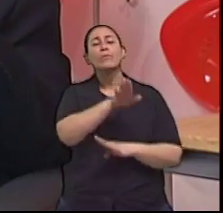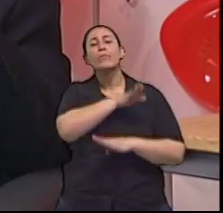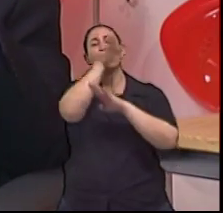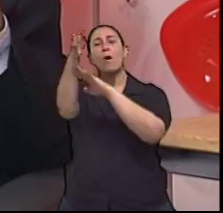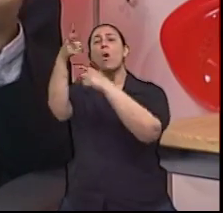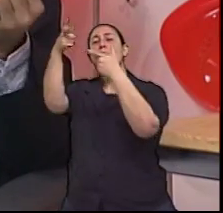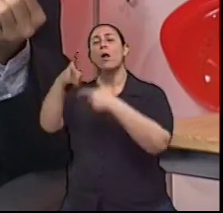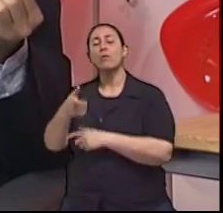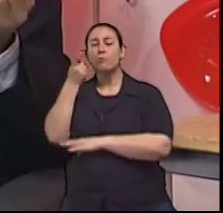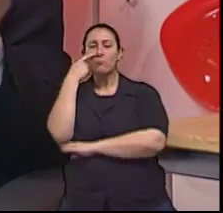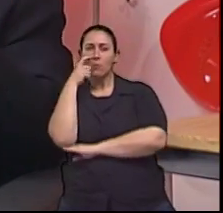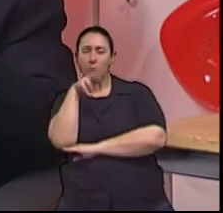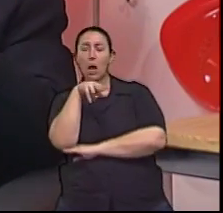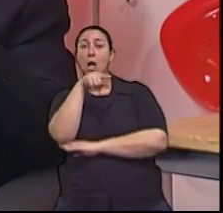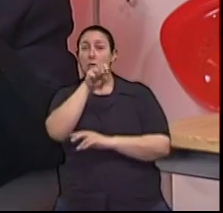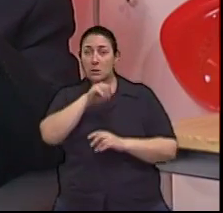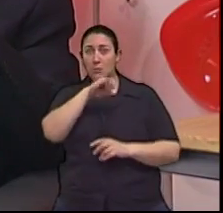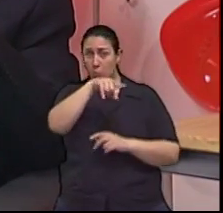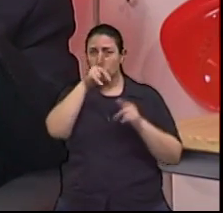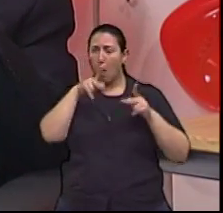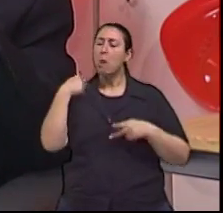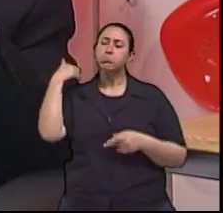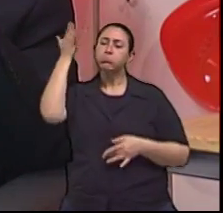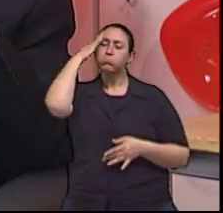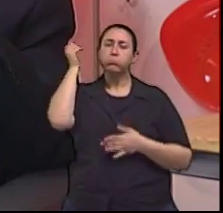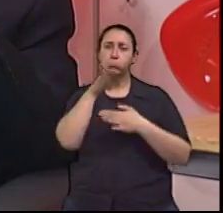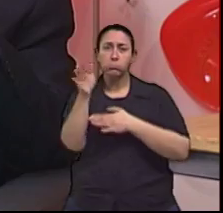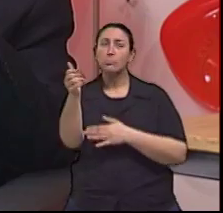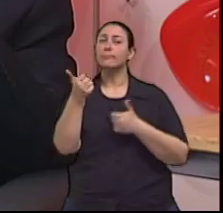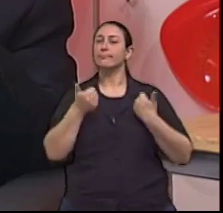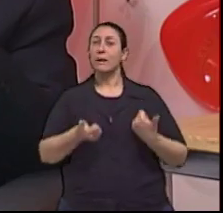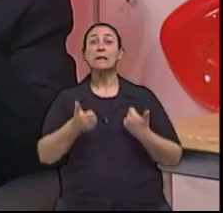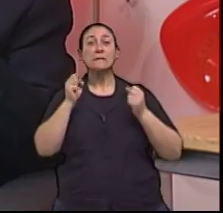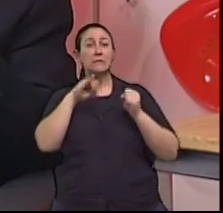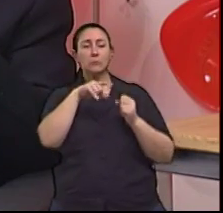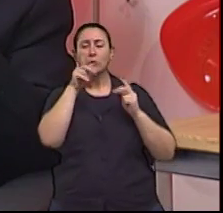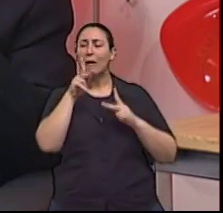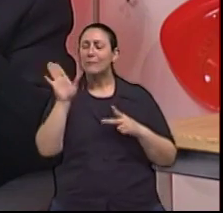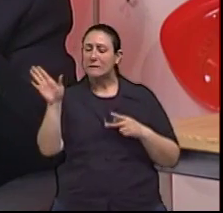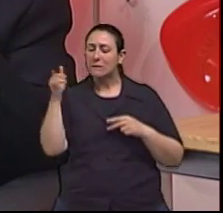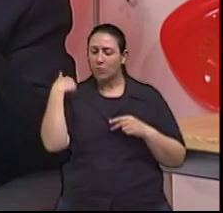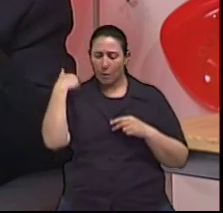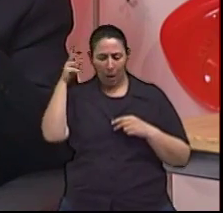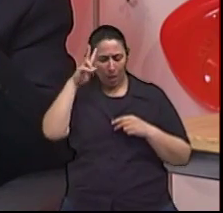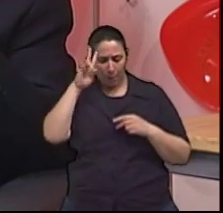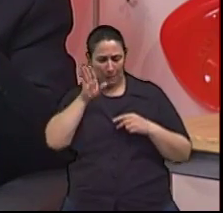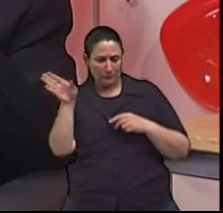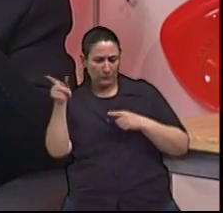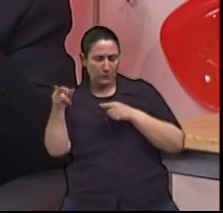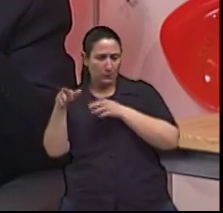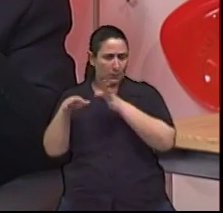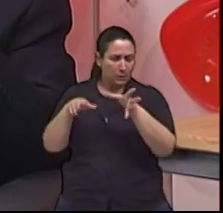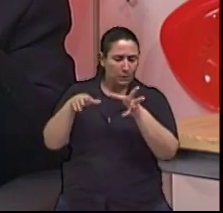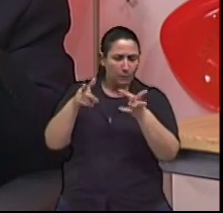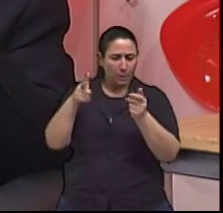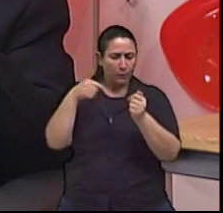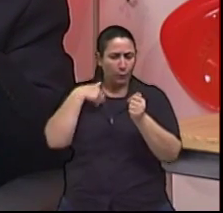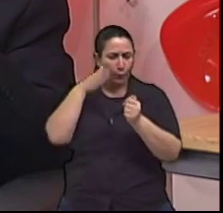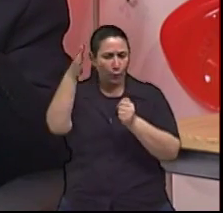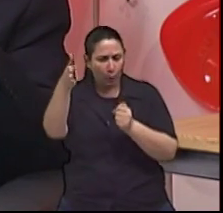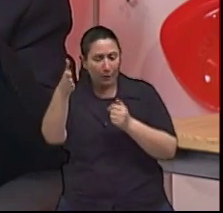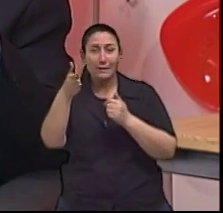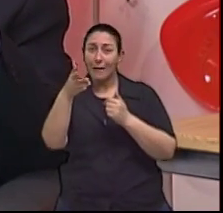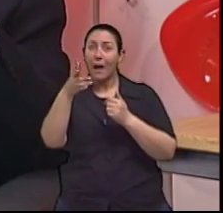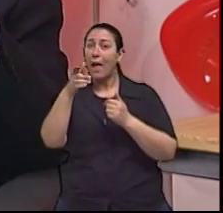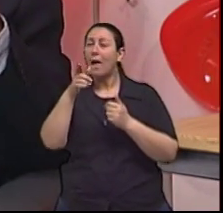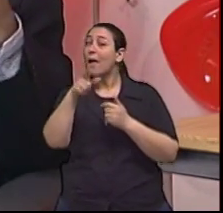Não por dificuldade em ir no ônibus, mas por dificuldade em fazer todo o planejamento de como é ele vai pegar aquele ônibus, onde é que ele vai parar, só para citar um